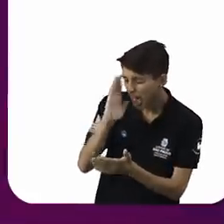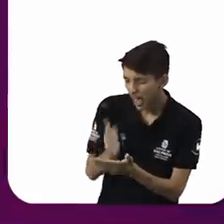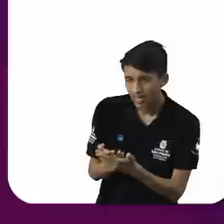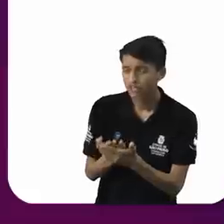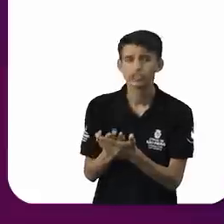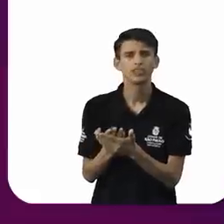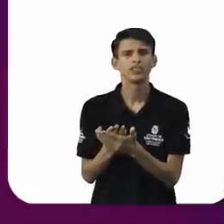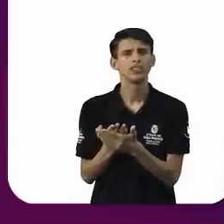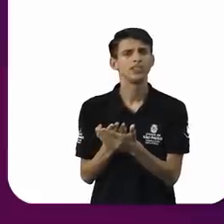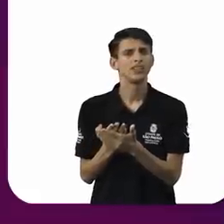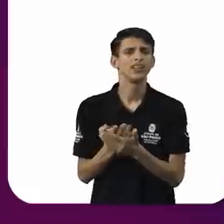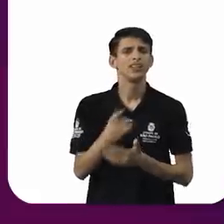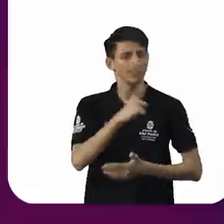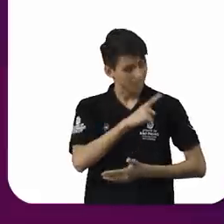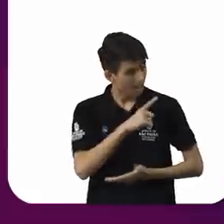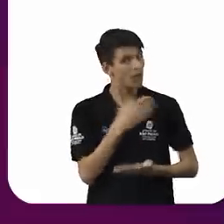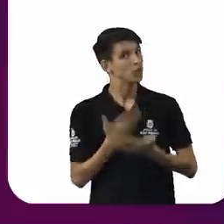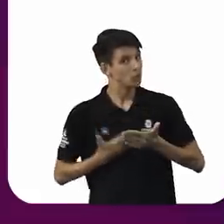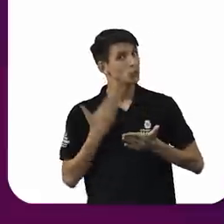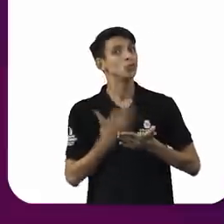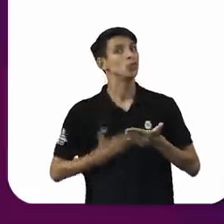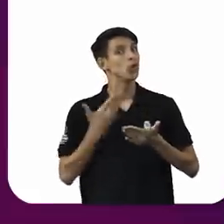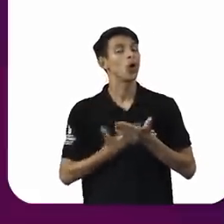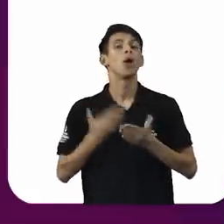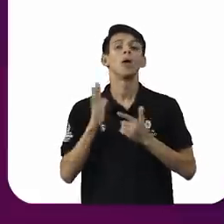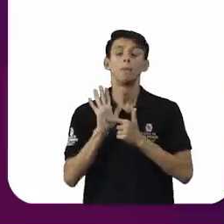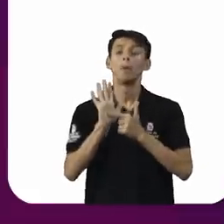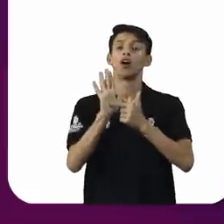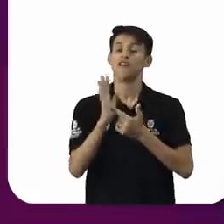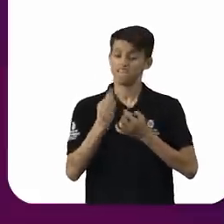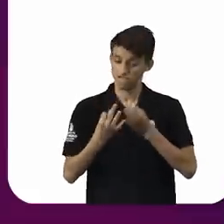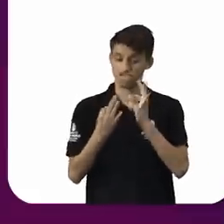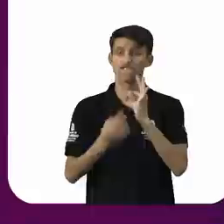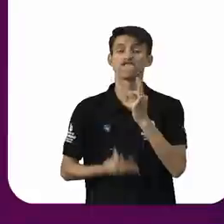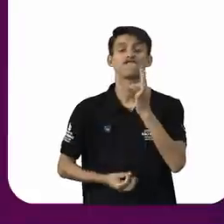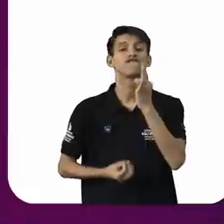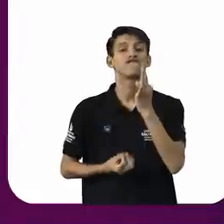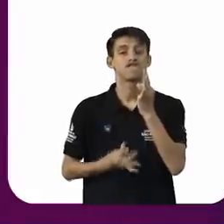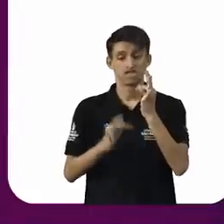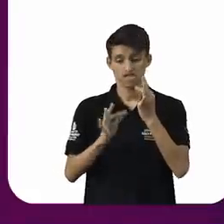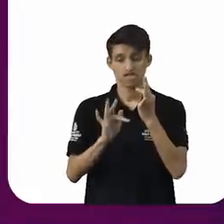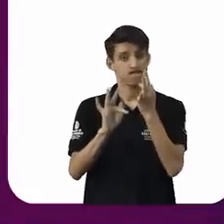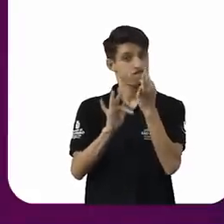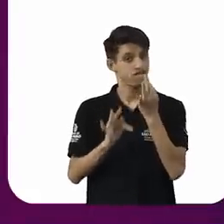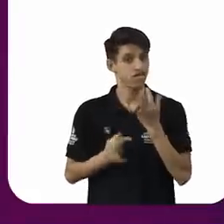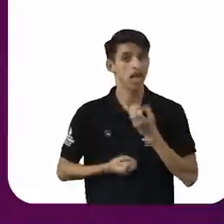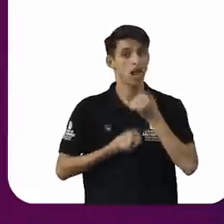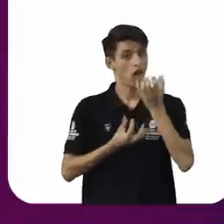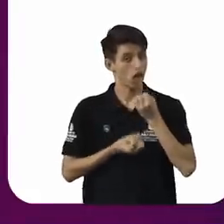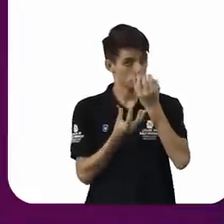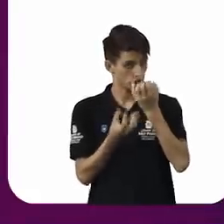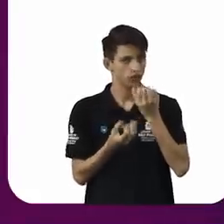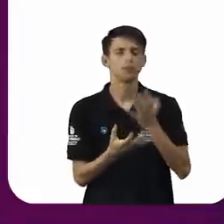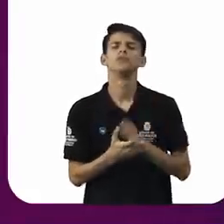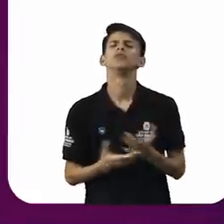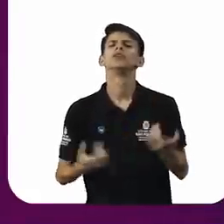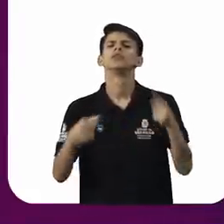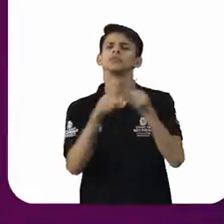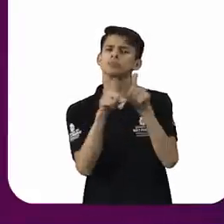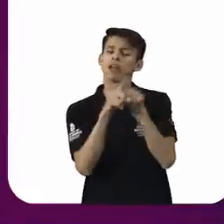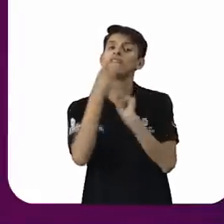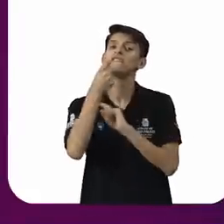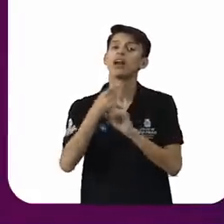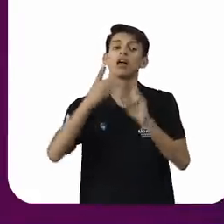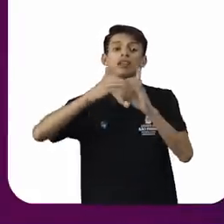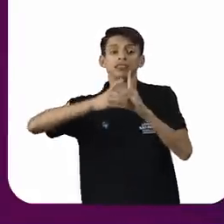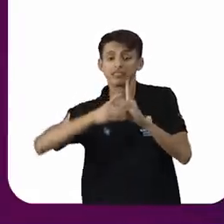compromete a estudos, a filósofos e sociólogos norte-americanos que já escrevem sobre isso, de que a